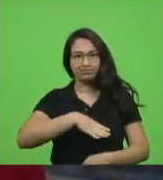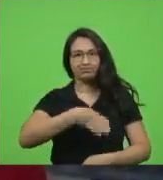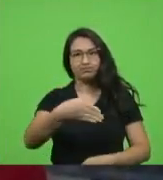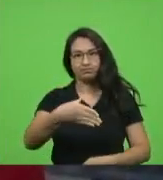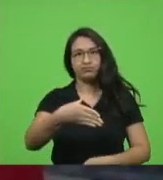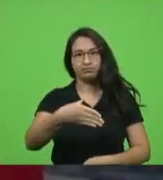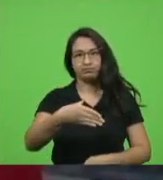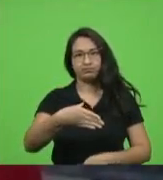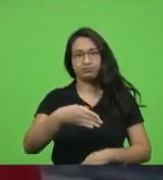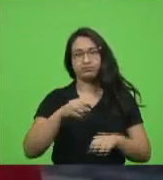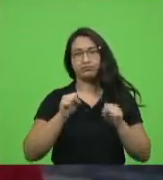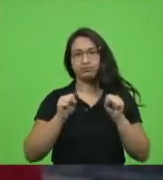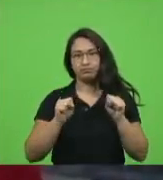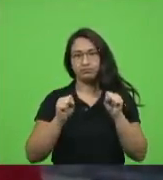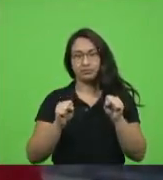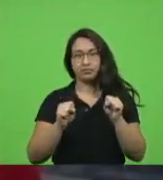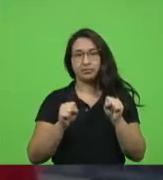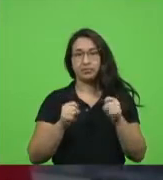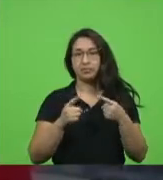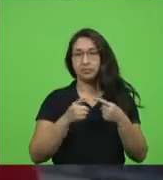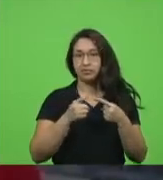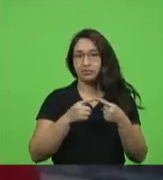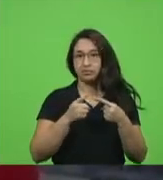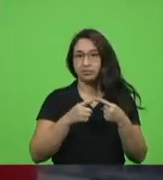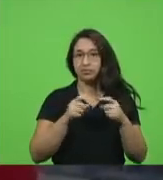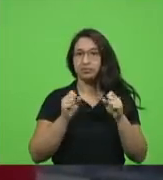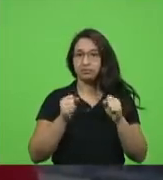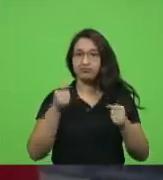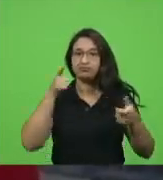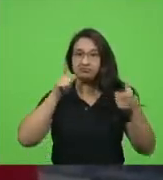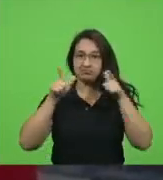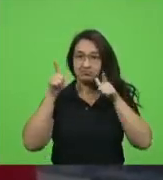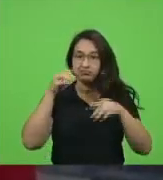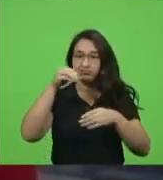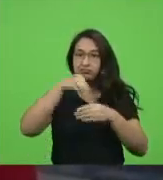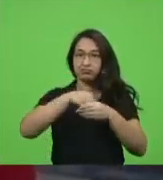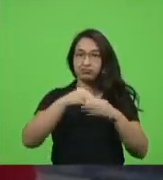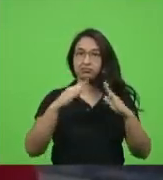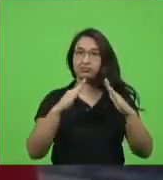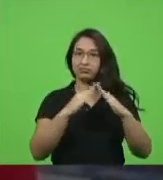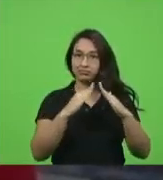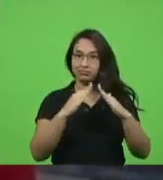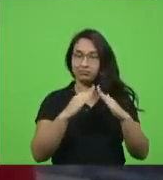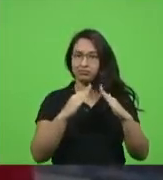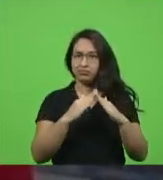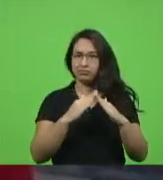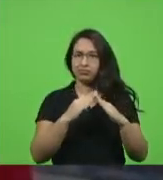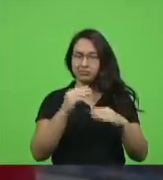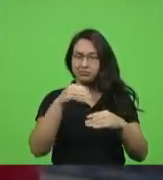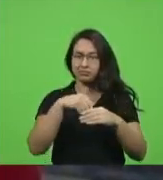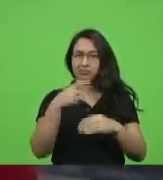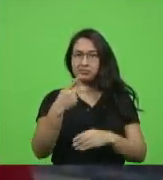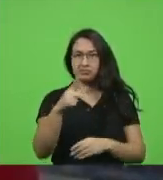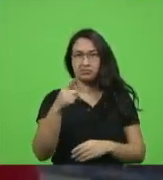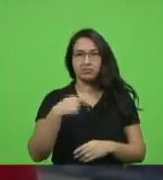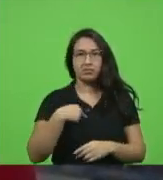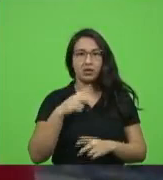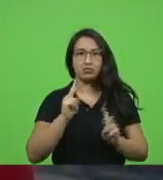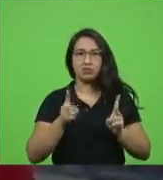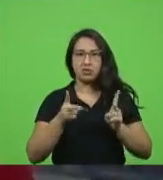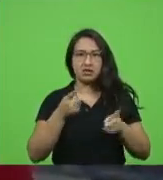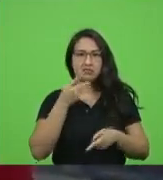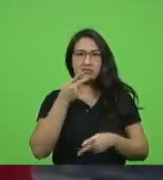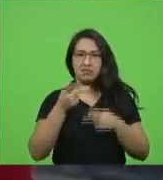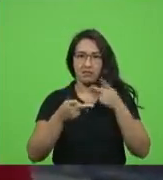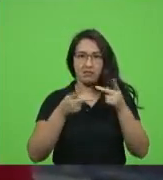primeiro conquiste o seu espaço dentro de casa é o que eu sempre digo em todas as palestras que eu dou